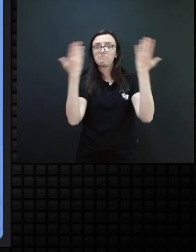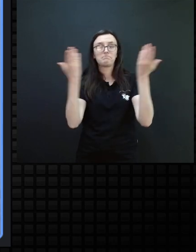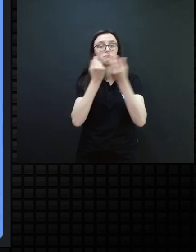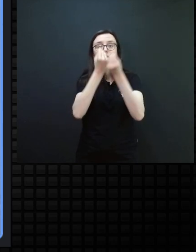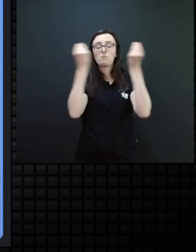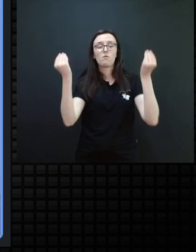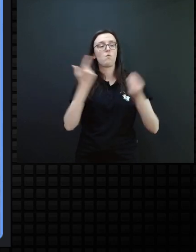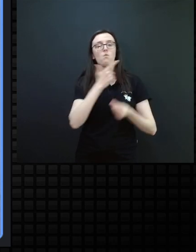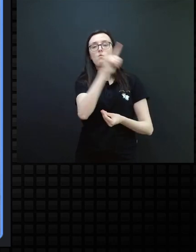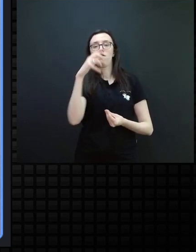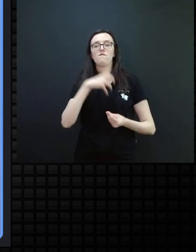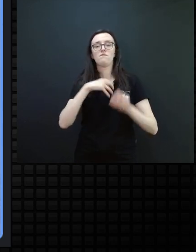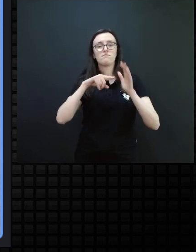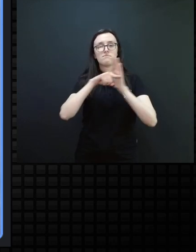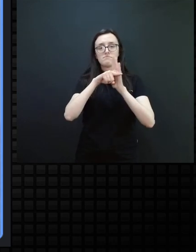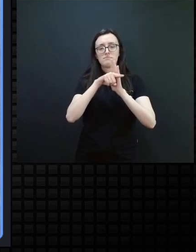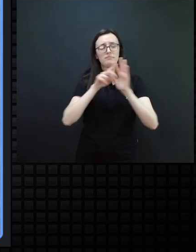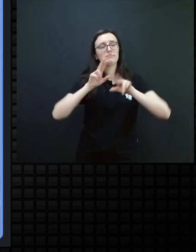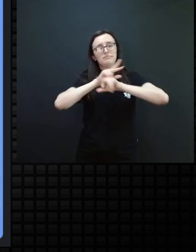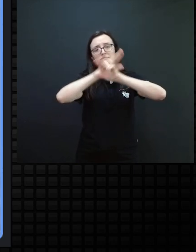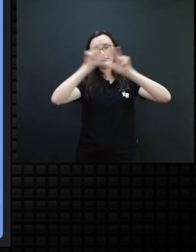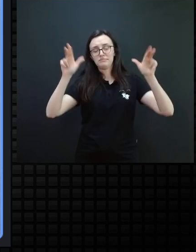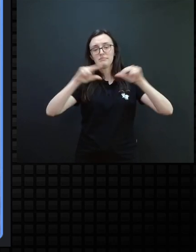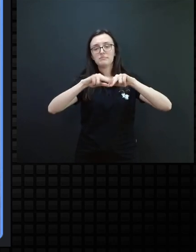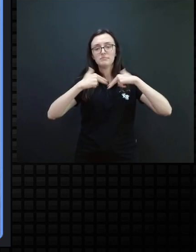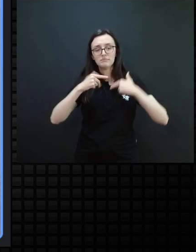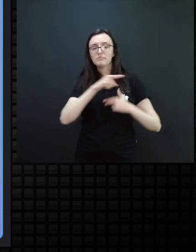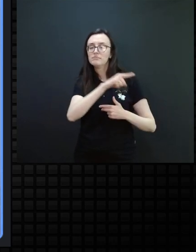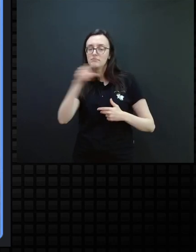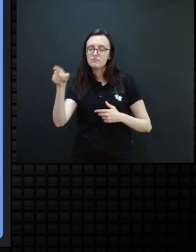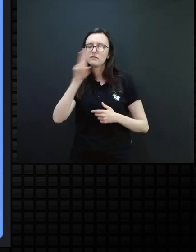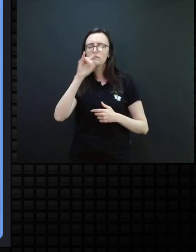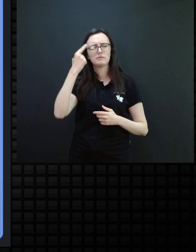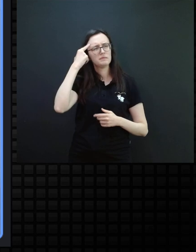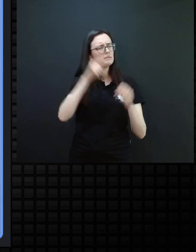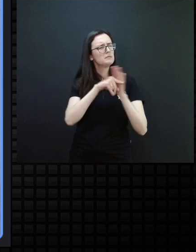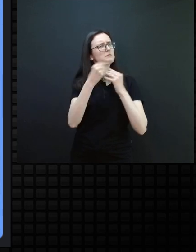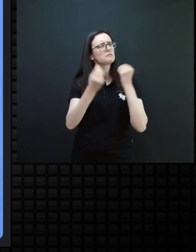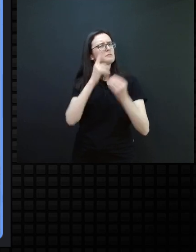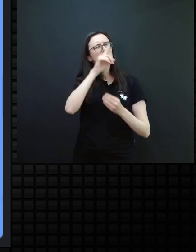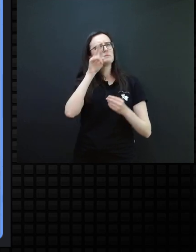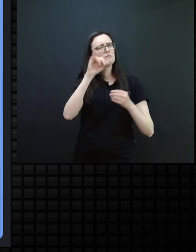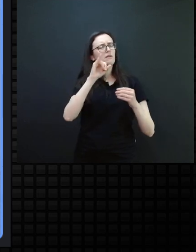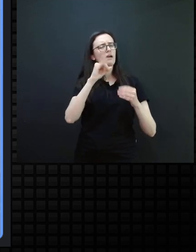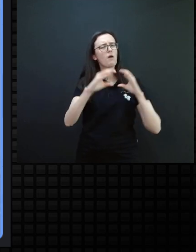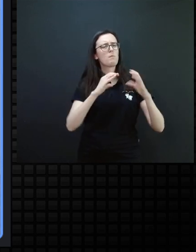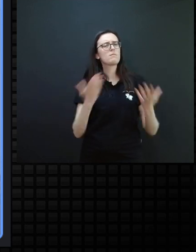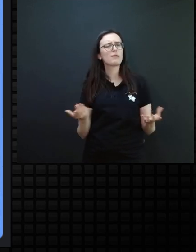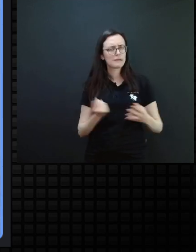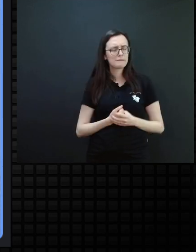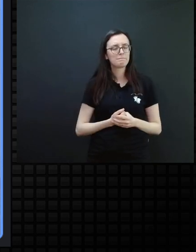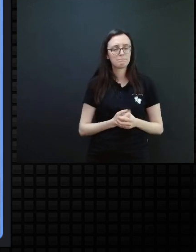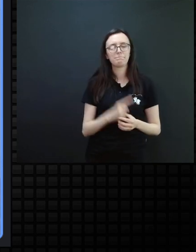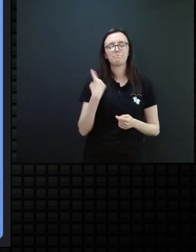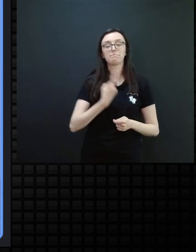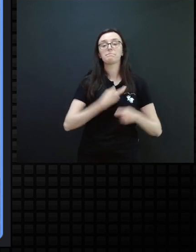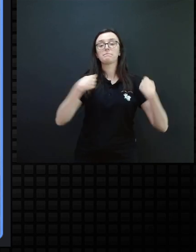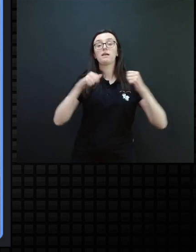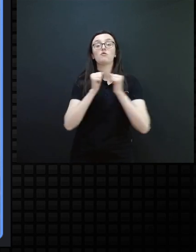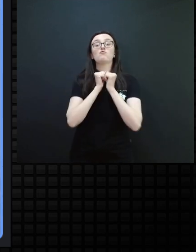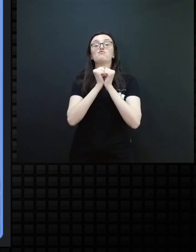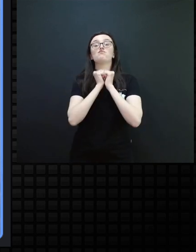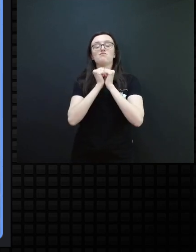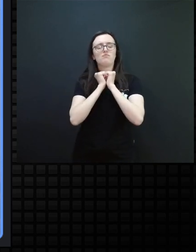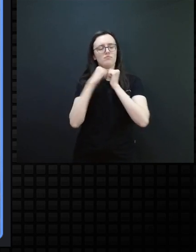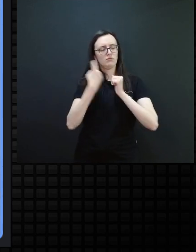são grandes pesquisadoras, né? Então, eles começam a pesquisar como será que ela vai se comunicar? Então, a gente tem que estar junto também,